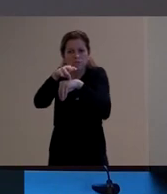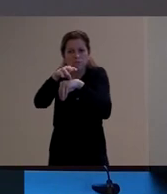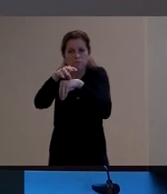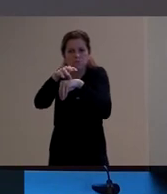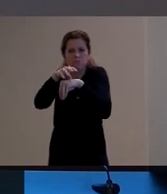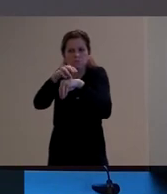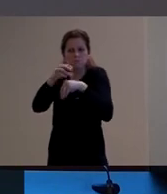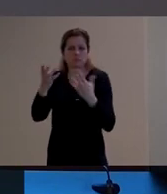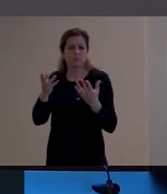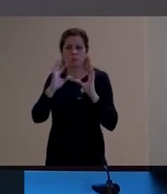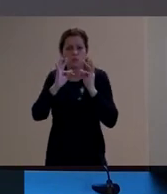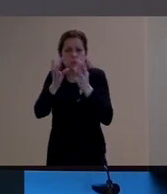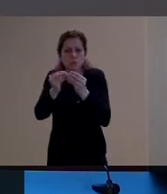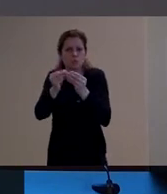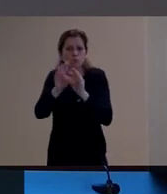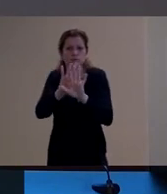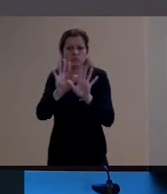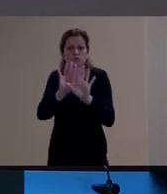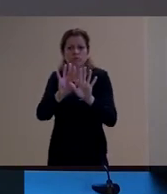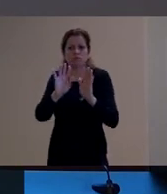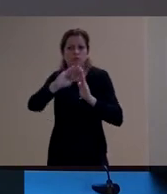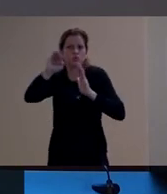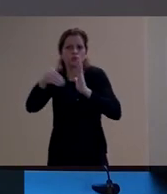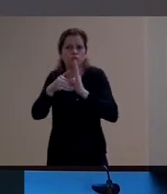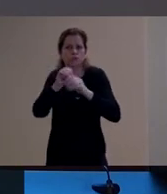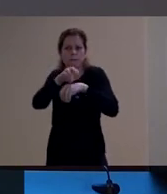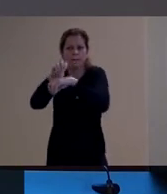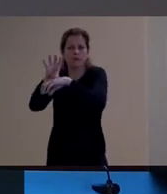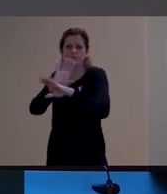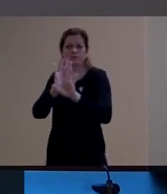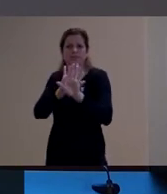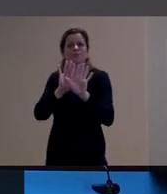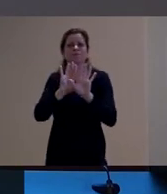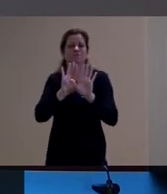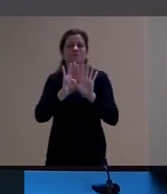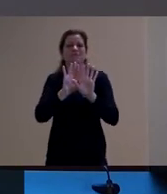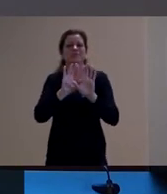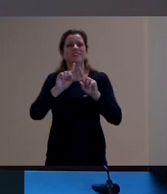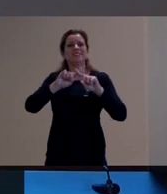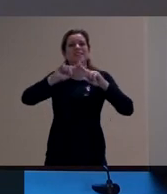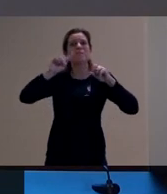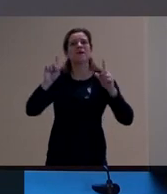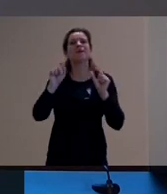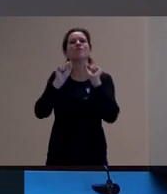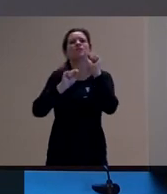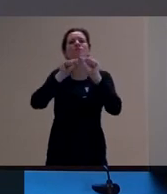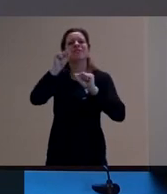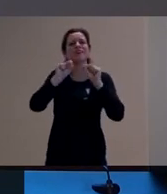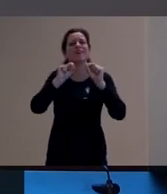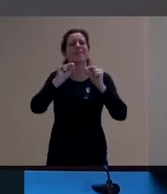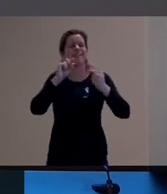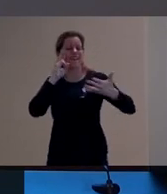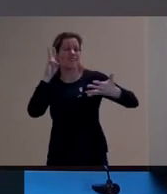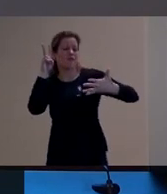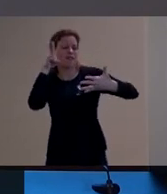conta também fica um convite ele sempre para que o leitor né possa inserir um pouco de si por isso né que